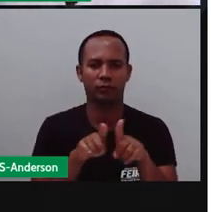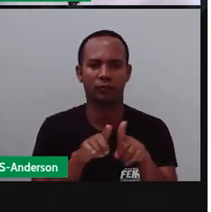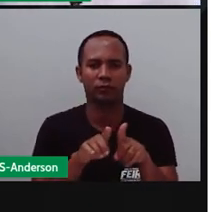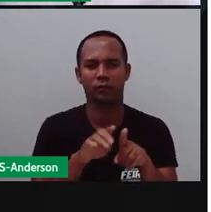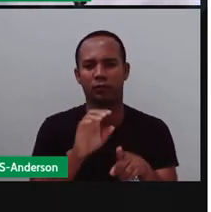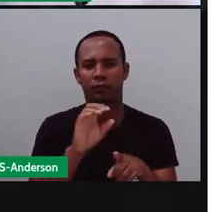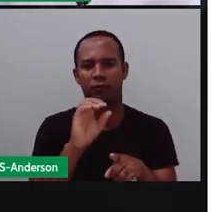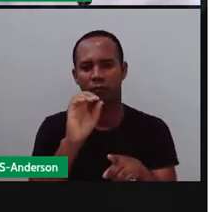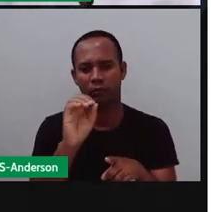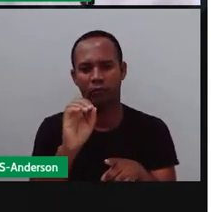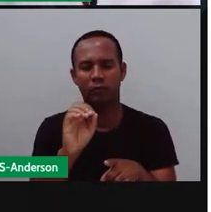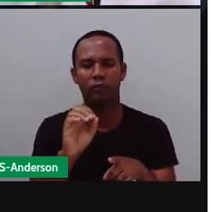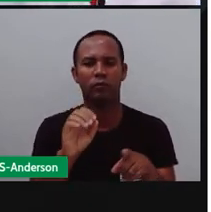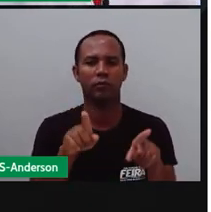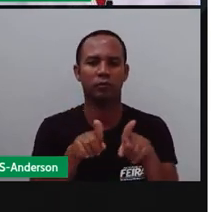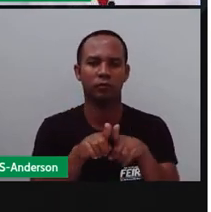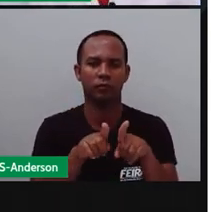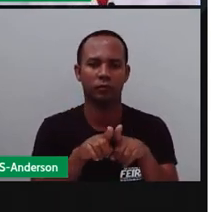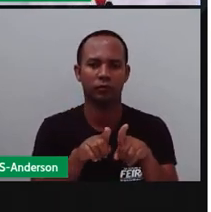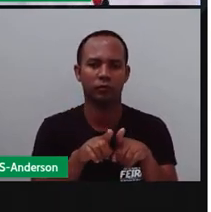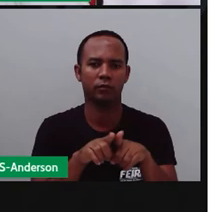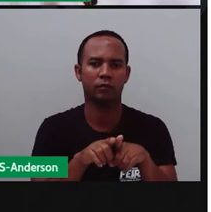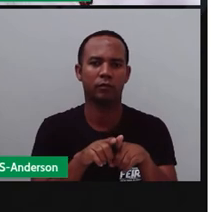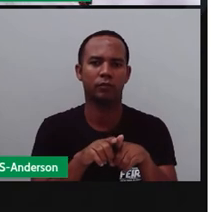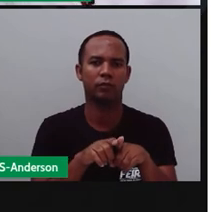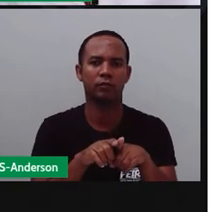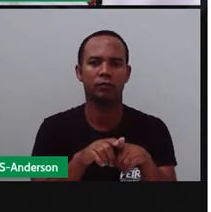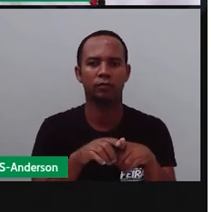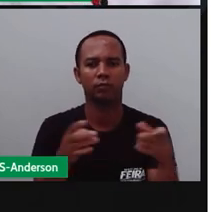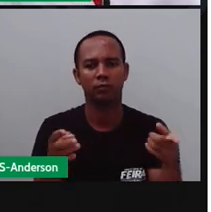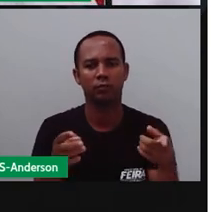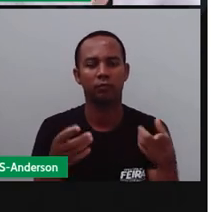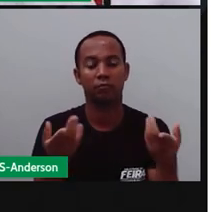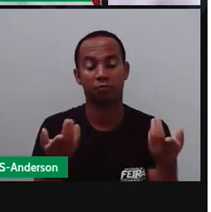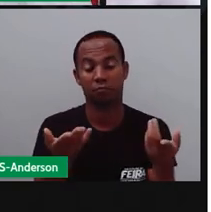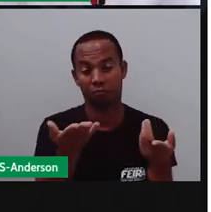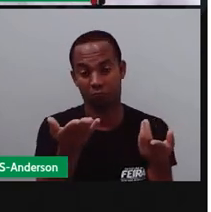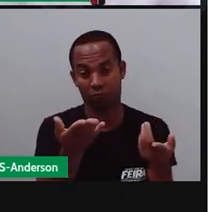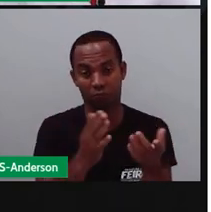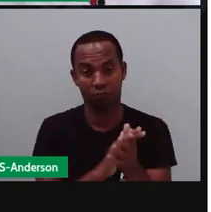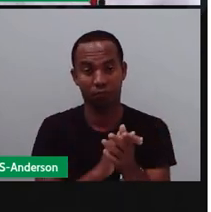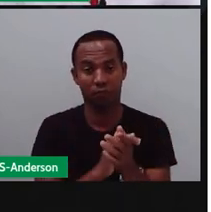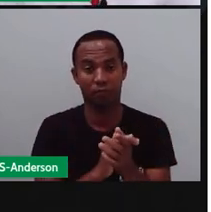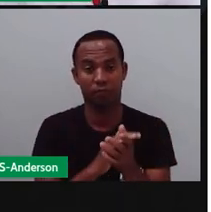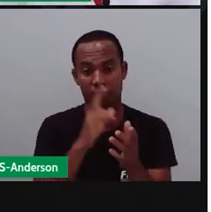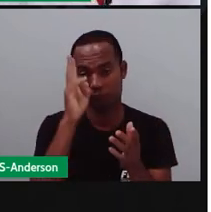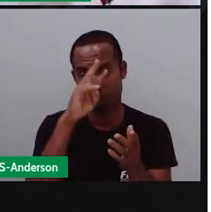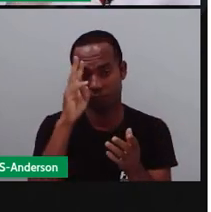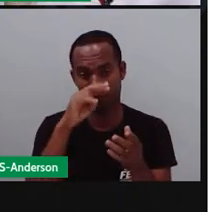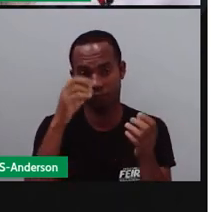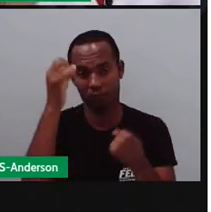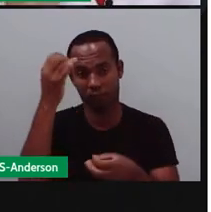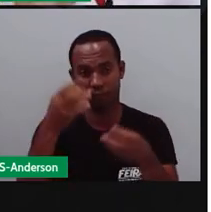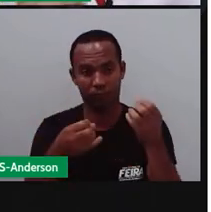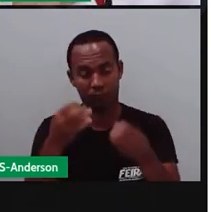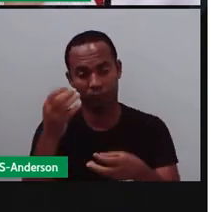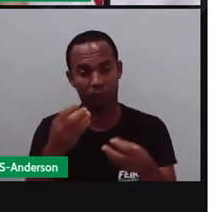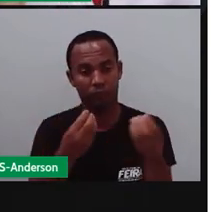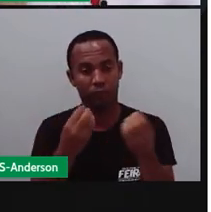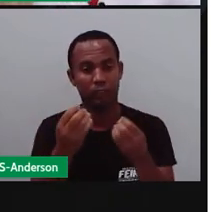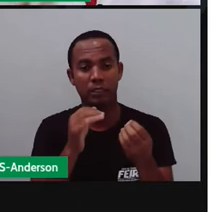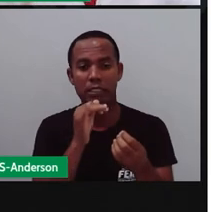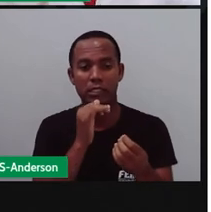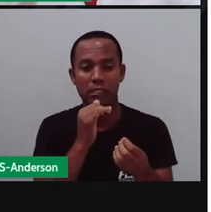como a gente escreve. Dessa diferença da escrita para a fala, que inclusive a Pró já tinha dito aqui para vocês. Só que aí ele traz outros